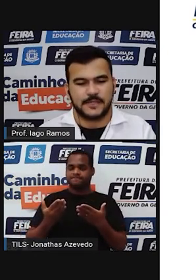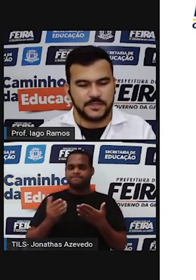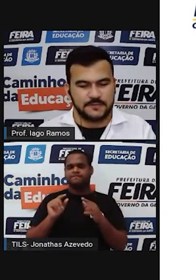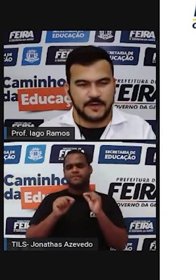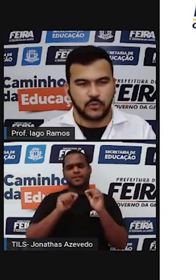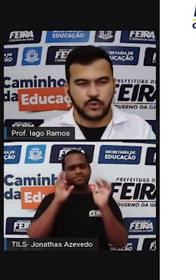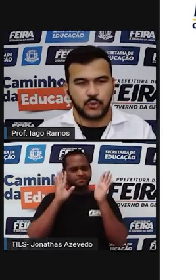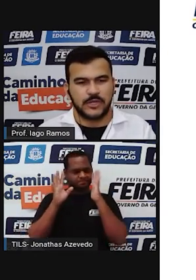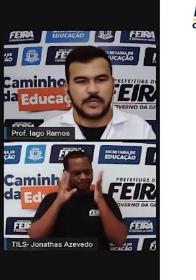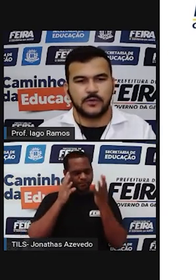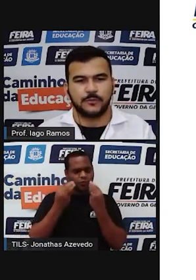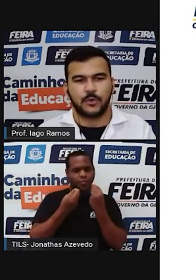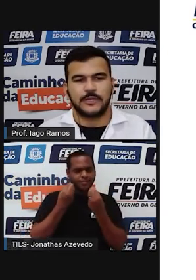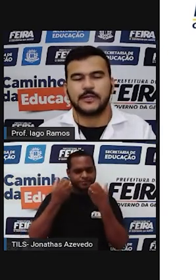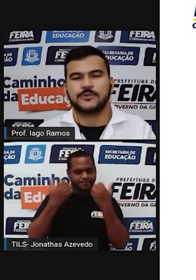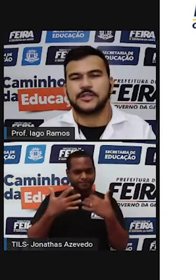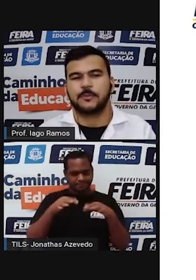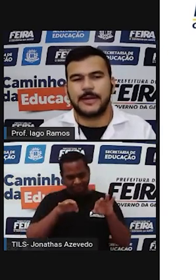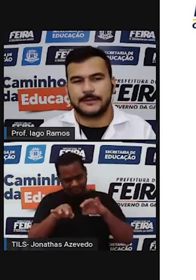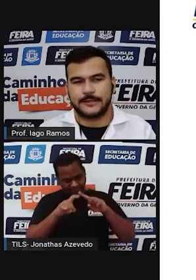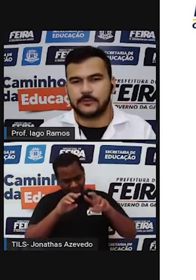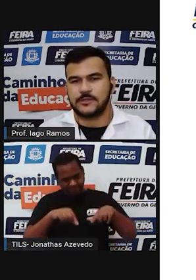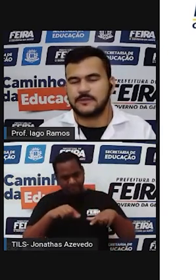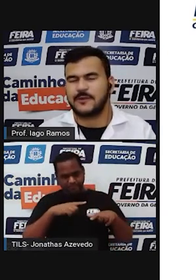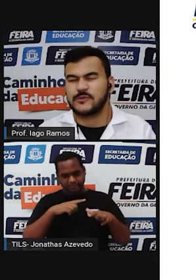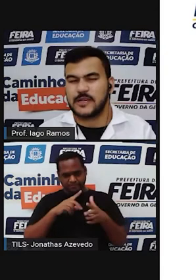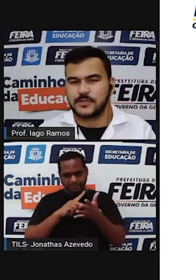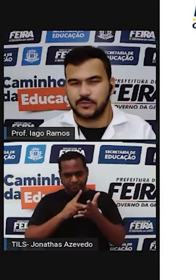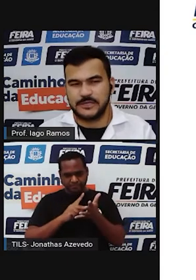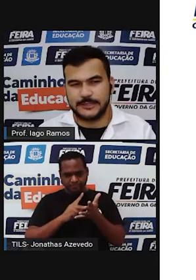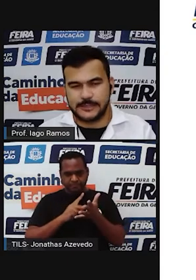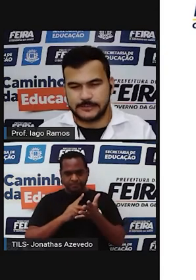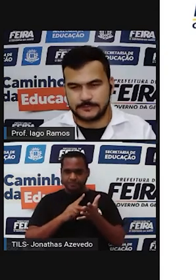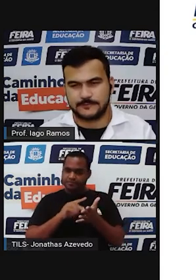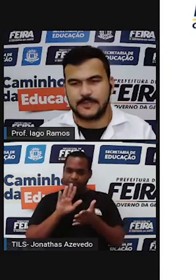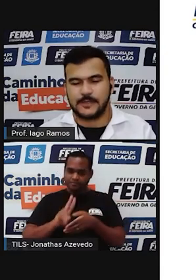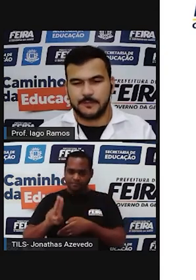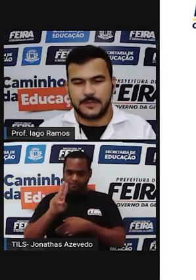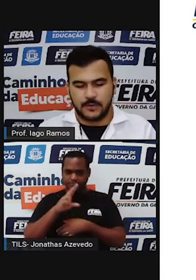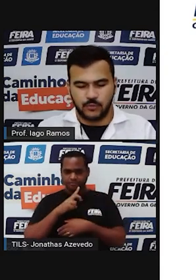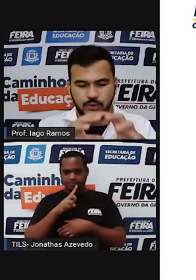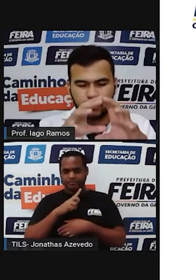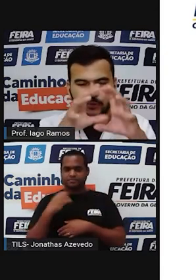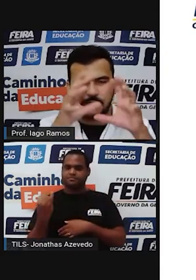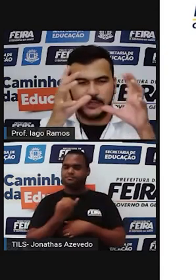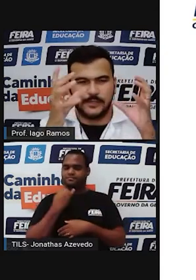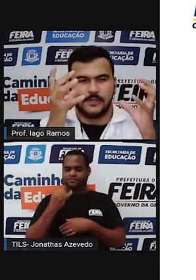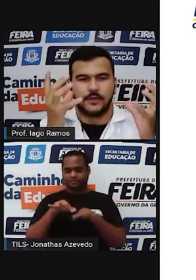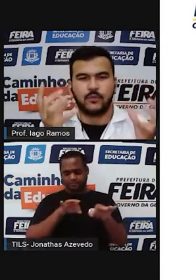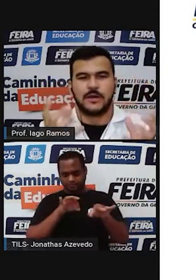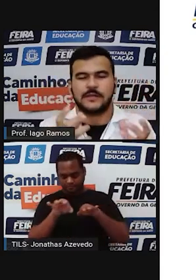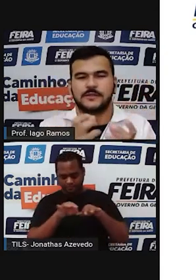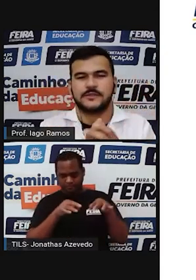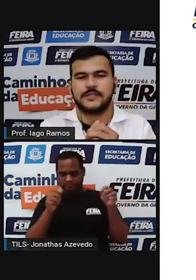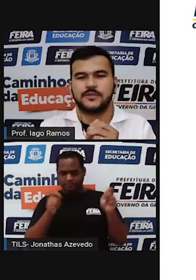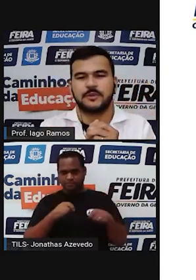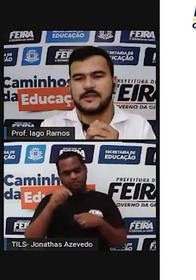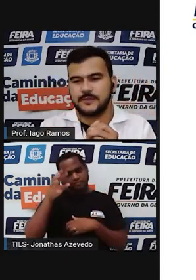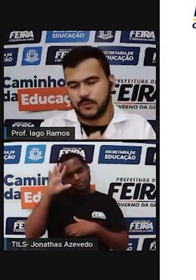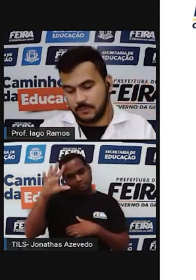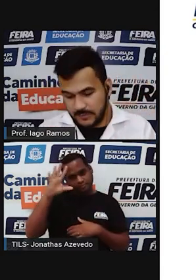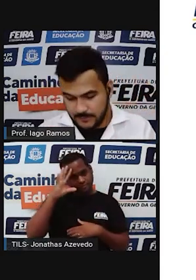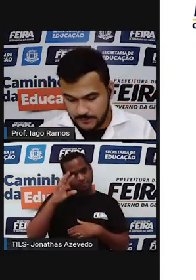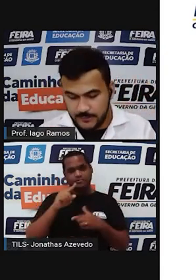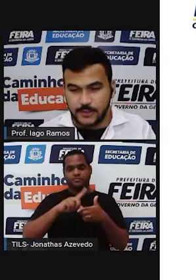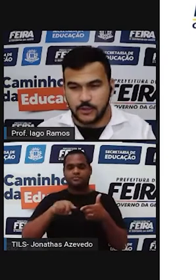vai pensar? a gente vai construir aqui um modelo geométrico a gente vai usar a geometria para construir aí um raciocínio